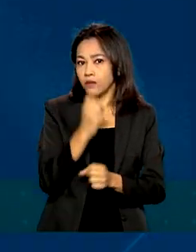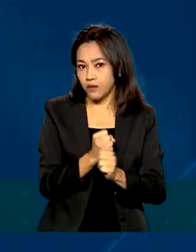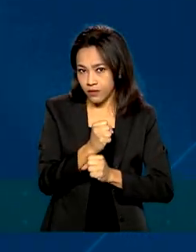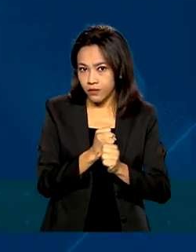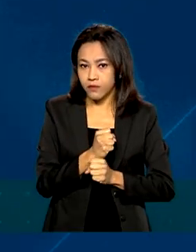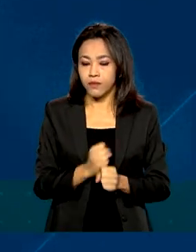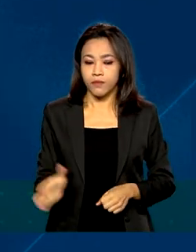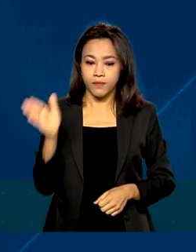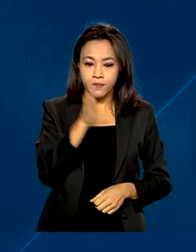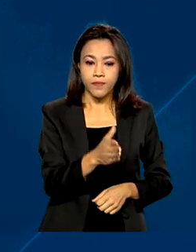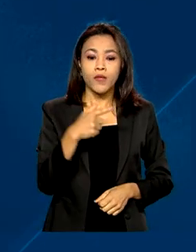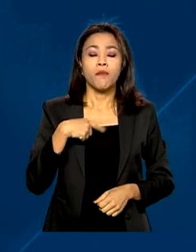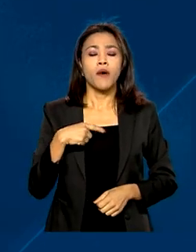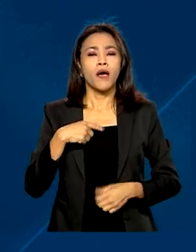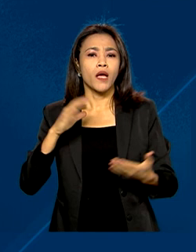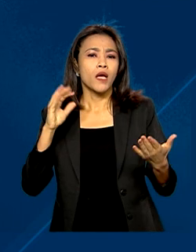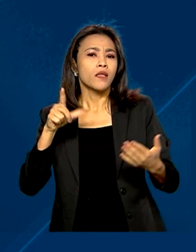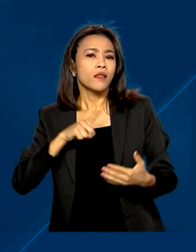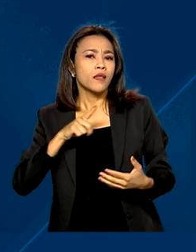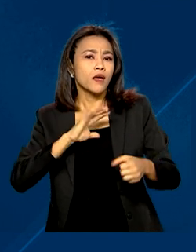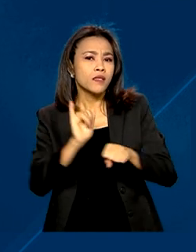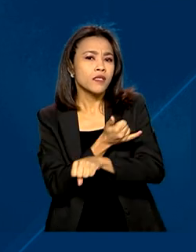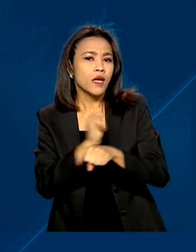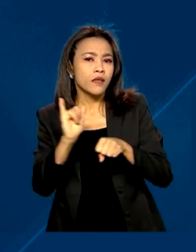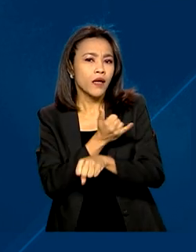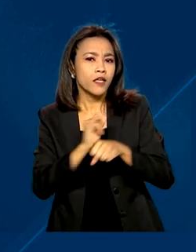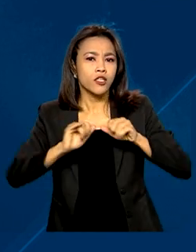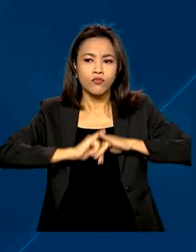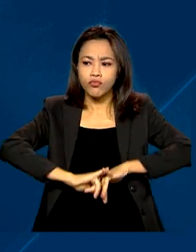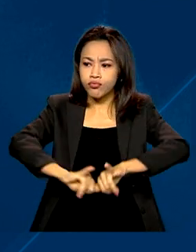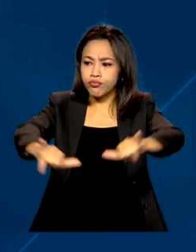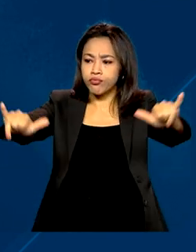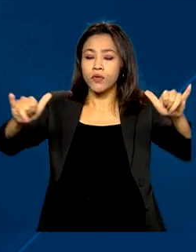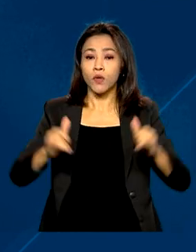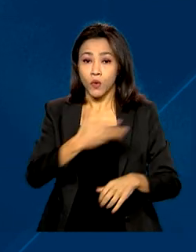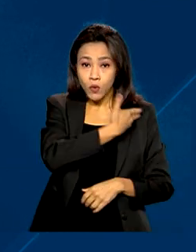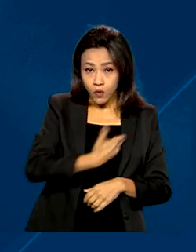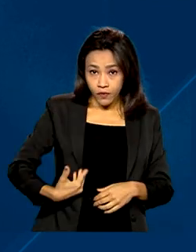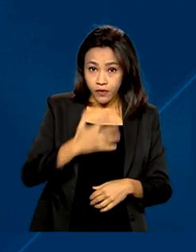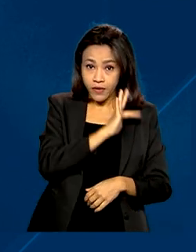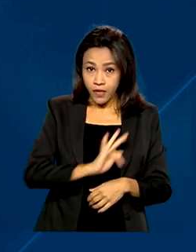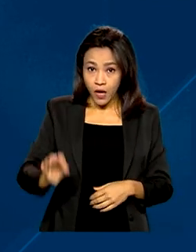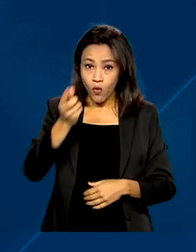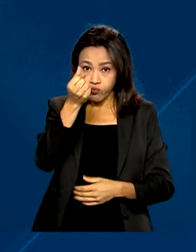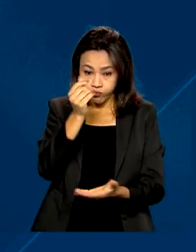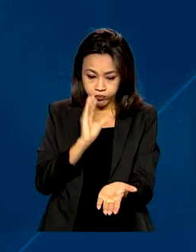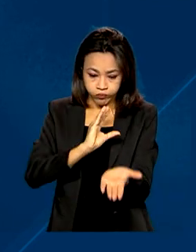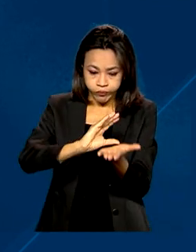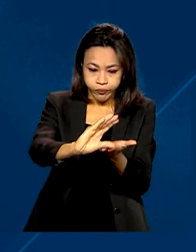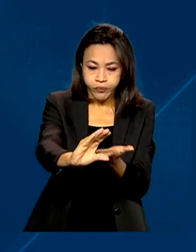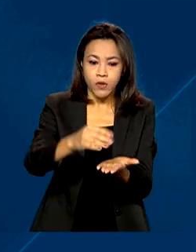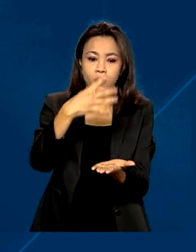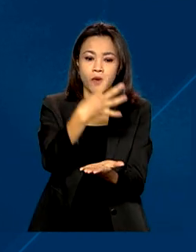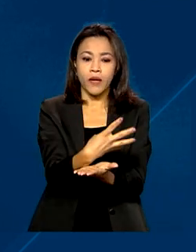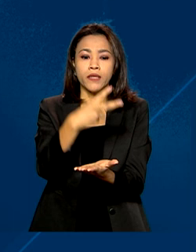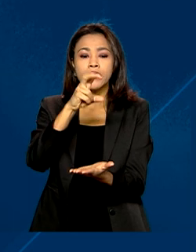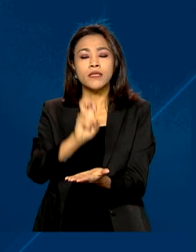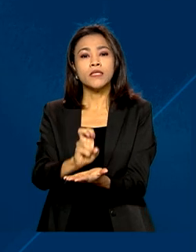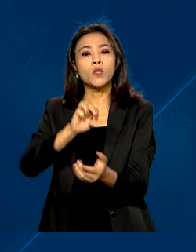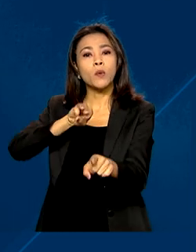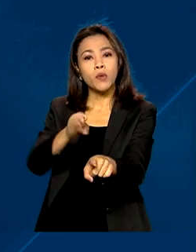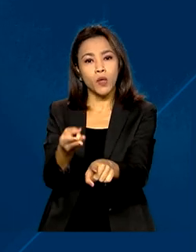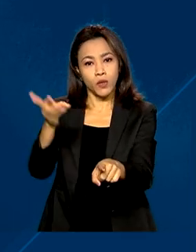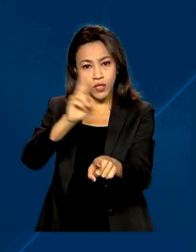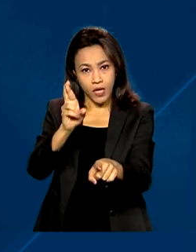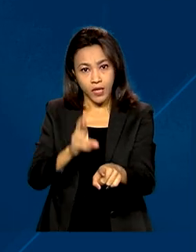ampliar as estratégias de cuidado com a saúde mental, o governo federal anunciou investimentos de mais de 45 milhões de reais.